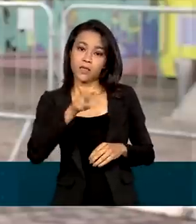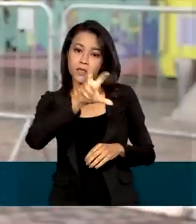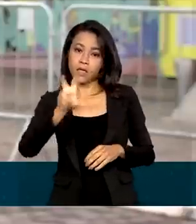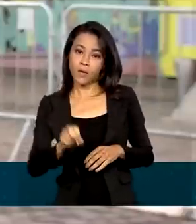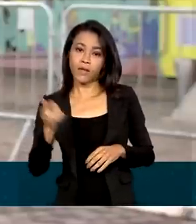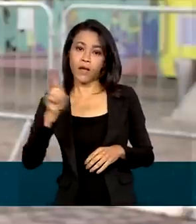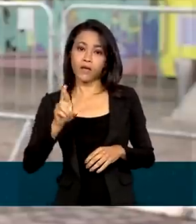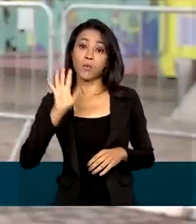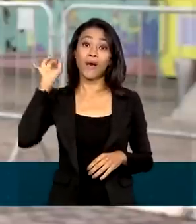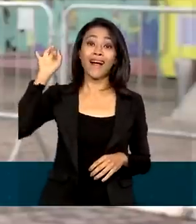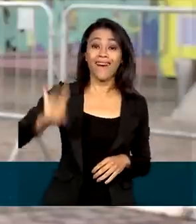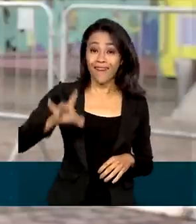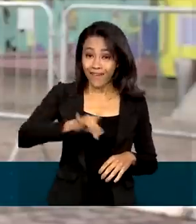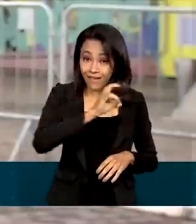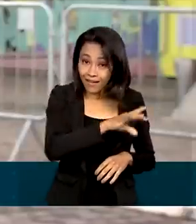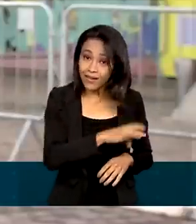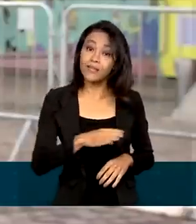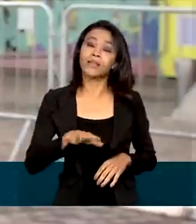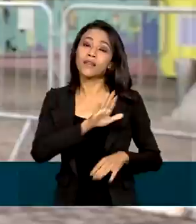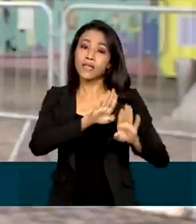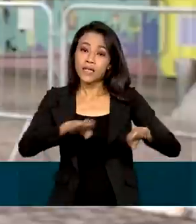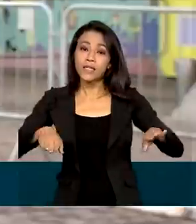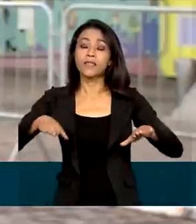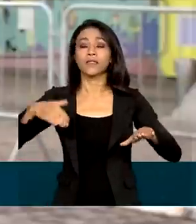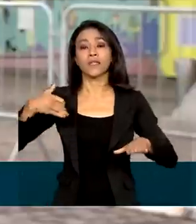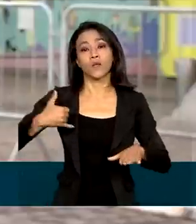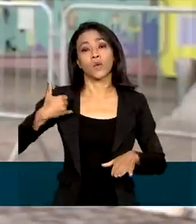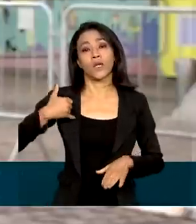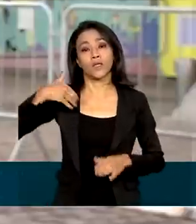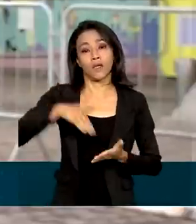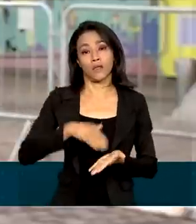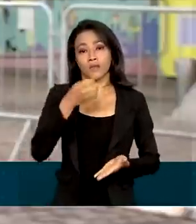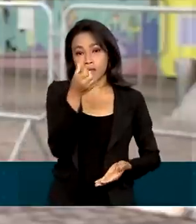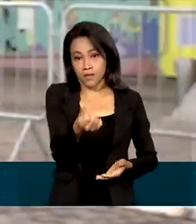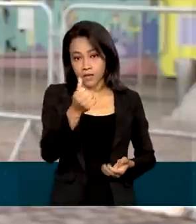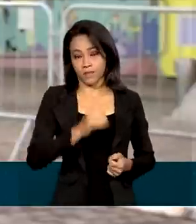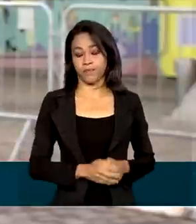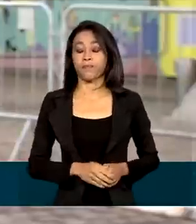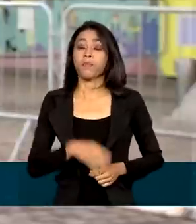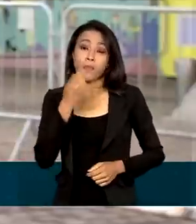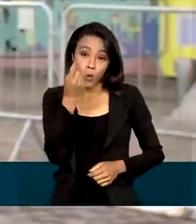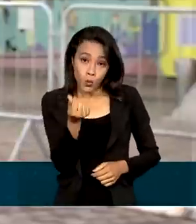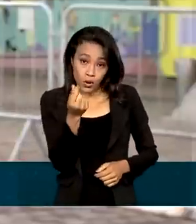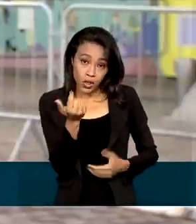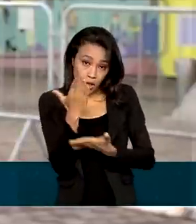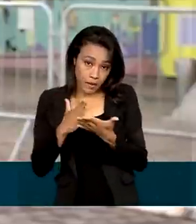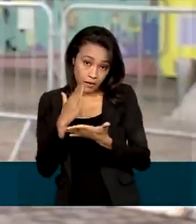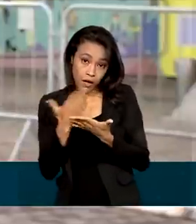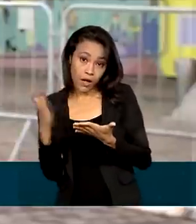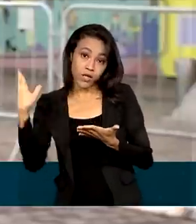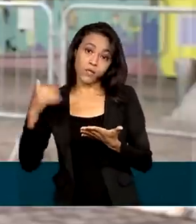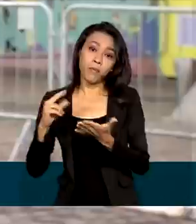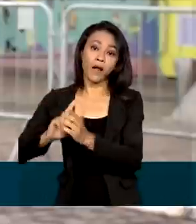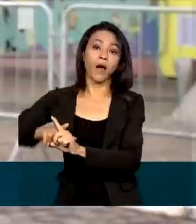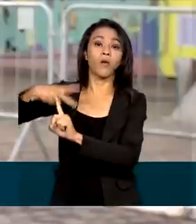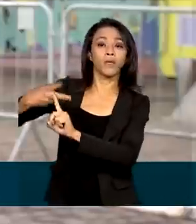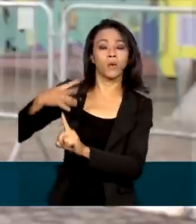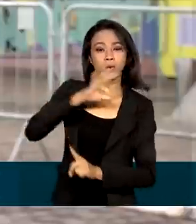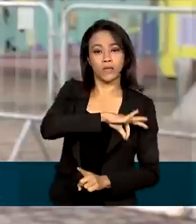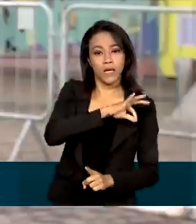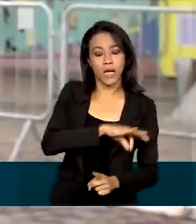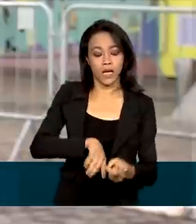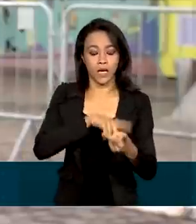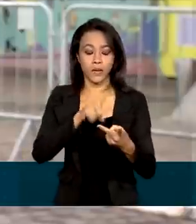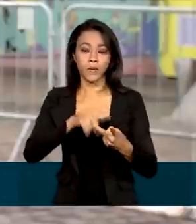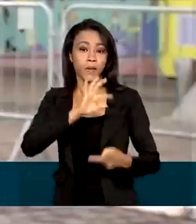por criança de até 6 anos. O restante do dinheiro vai ser usado, por exemplo, para o reajuste do salário mínimo, para o reajuste de